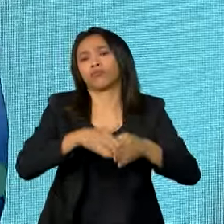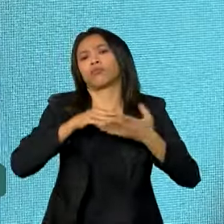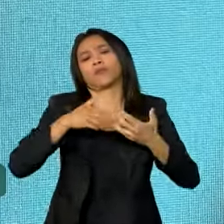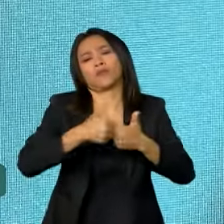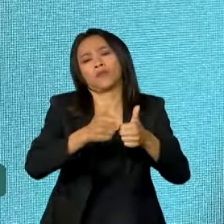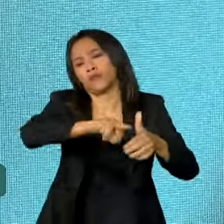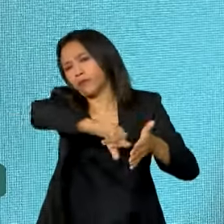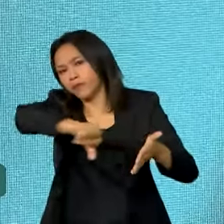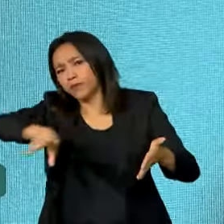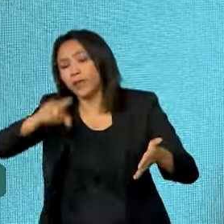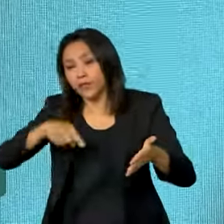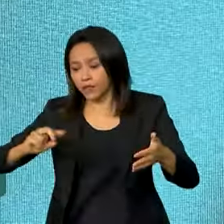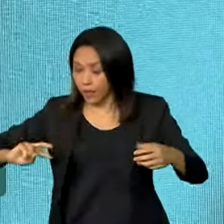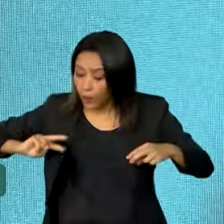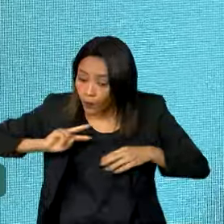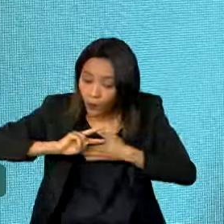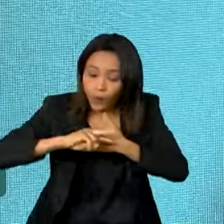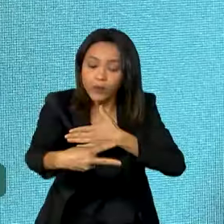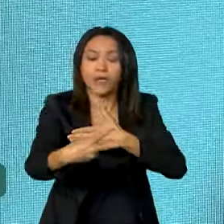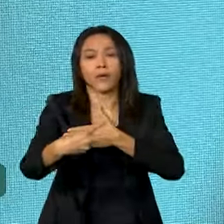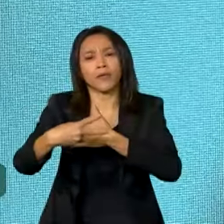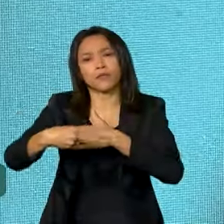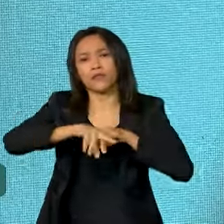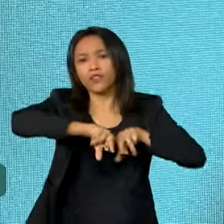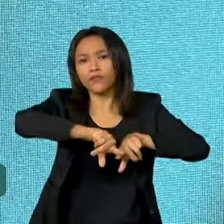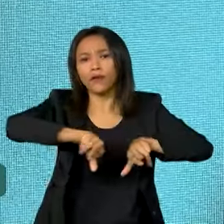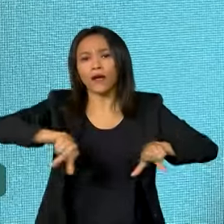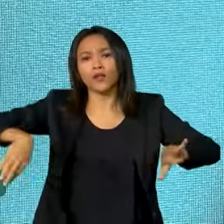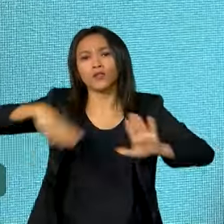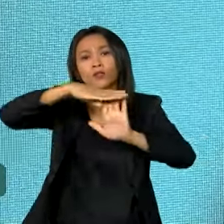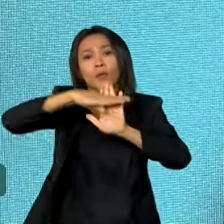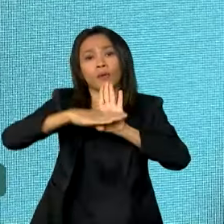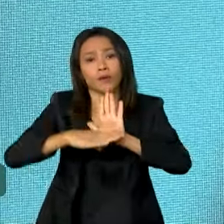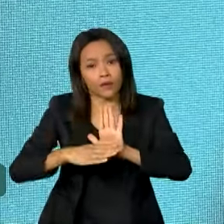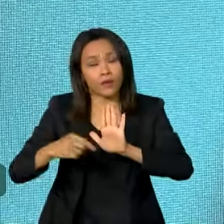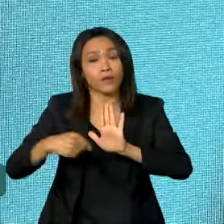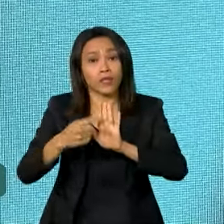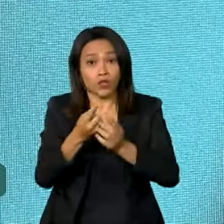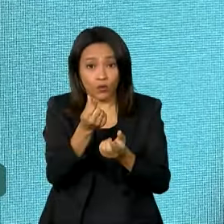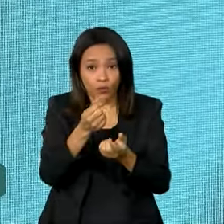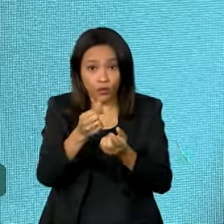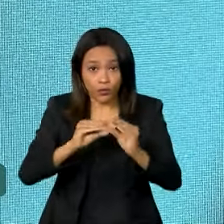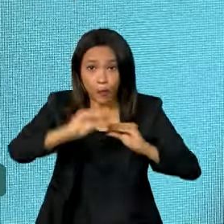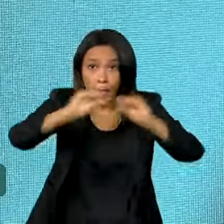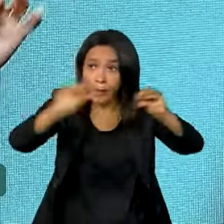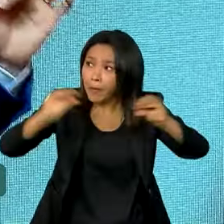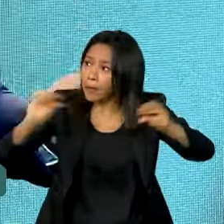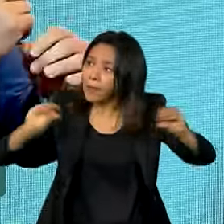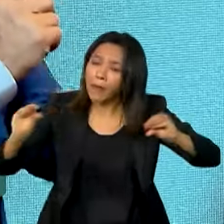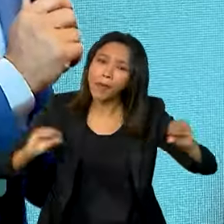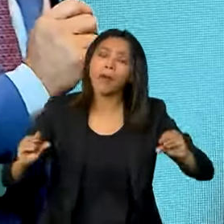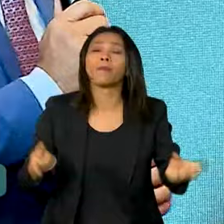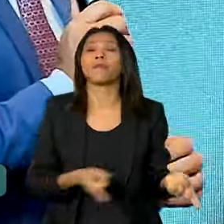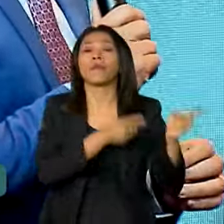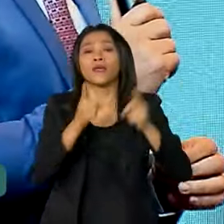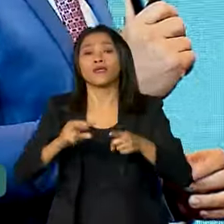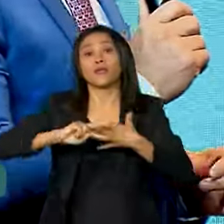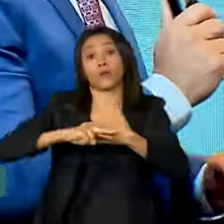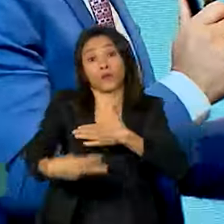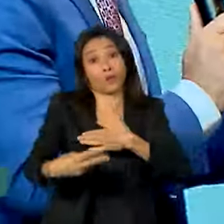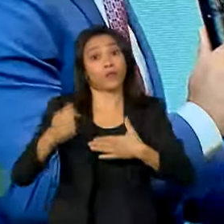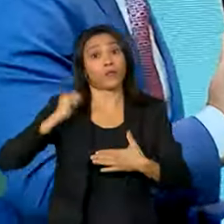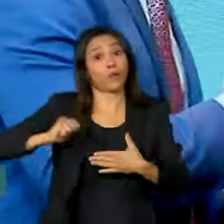é fruto do resultado dos programas que estão sendo feitos em distribuição de renda no nosso país. Isso é fruto do Bolsa Família.